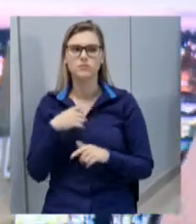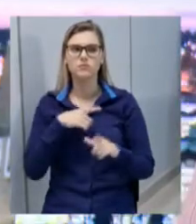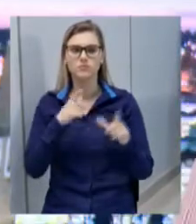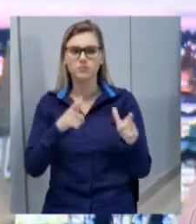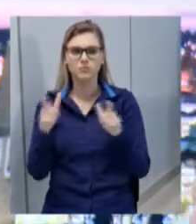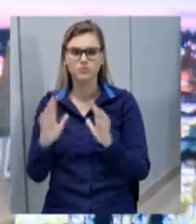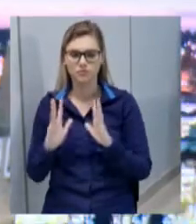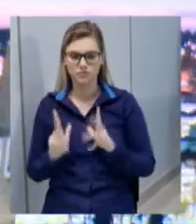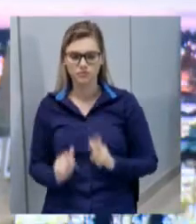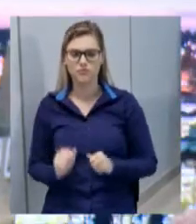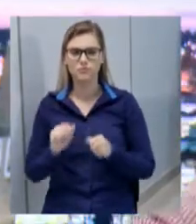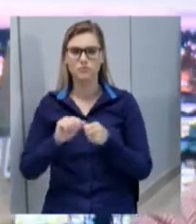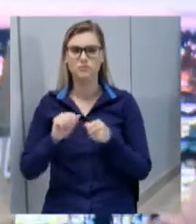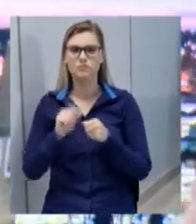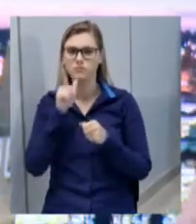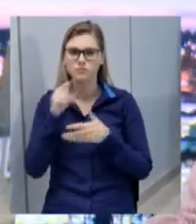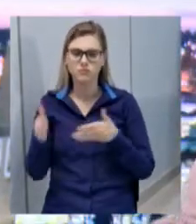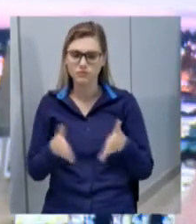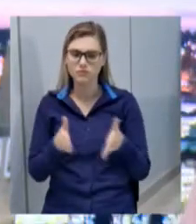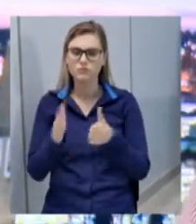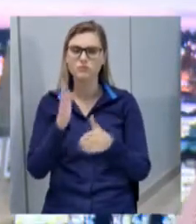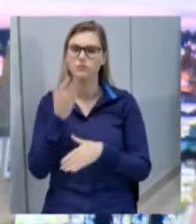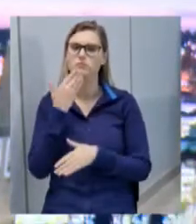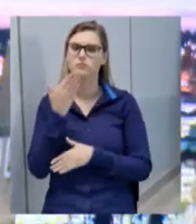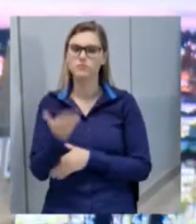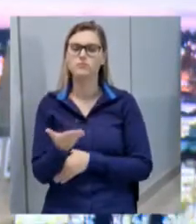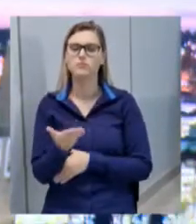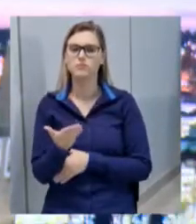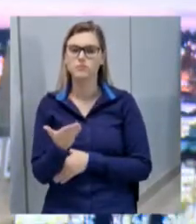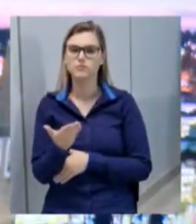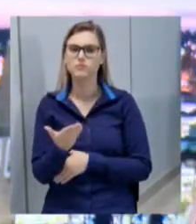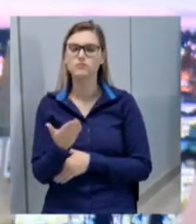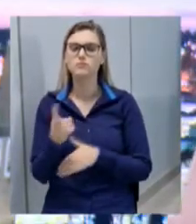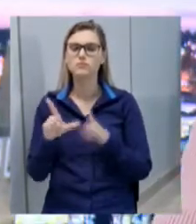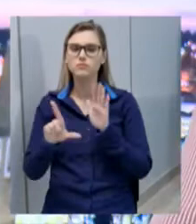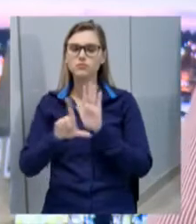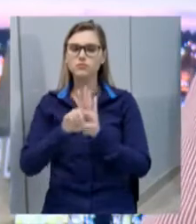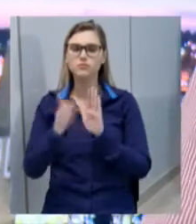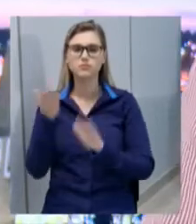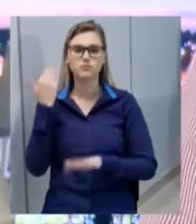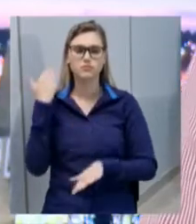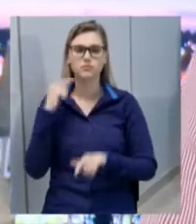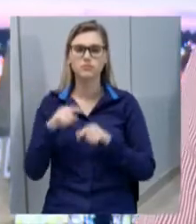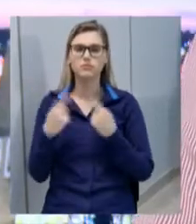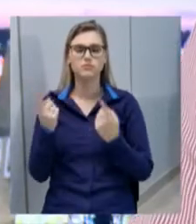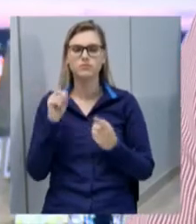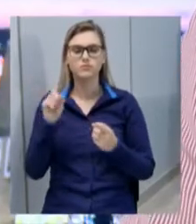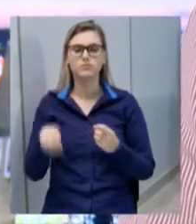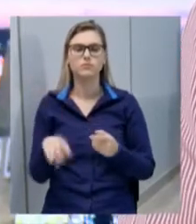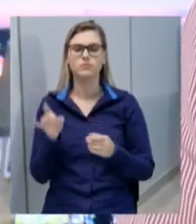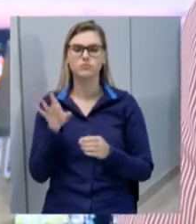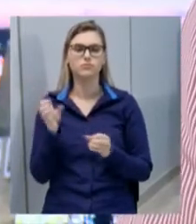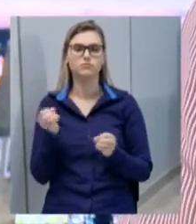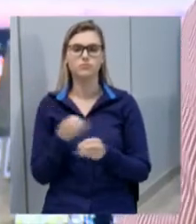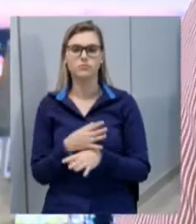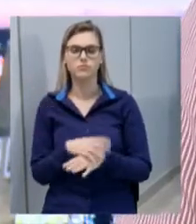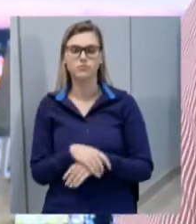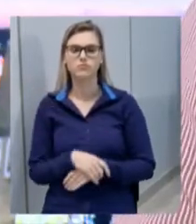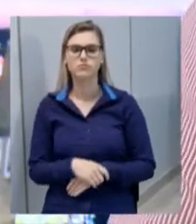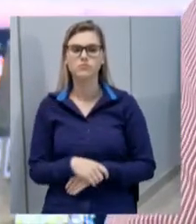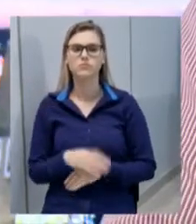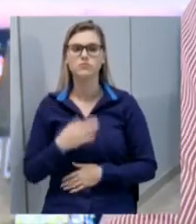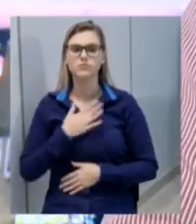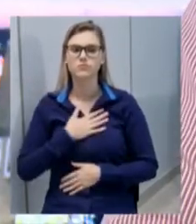limpeza começaram a ser feitos nos rios, já vínhamos pedindo isso desde a legislatura passada, mas ainda não é o suficiente. Eu